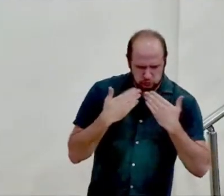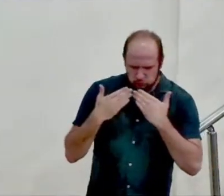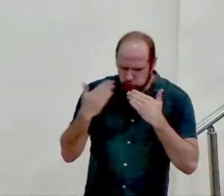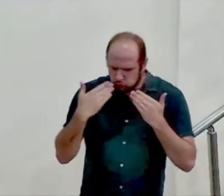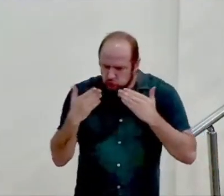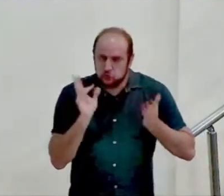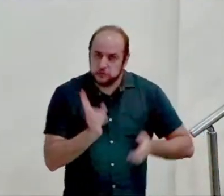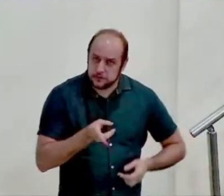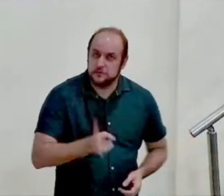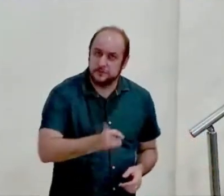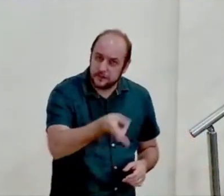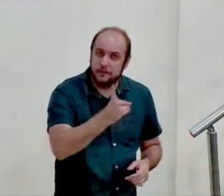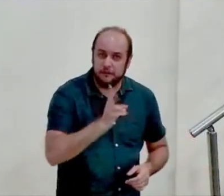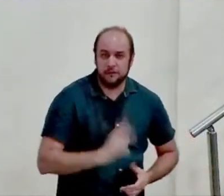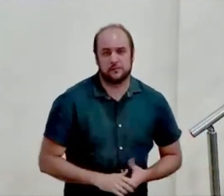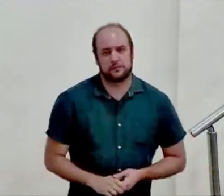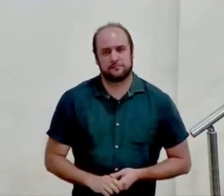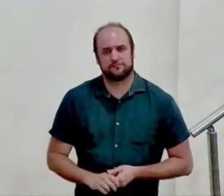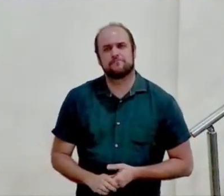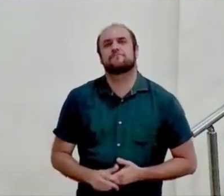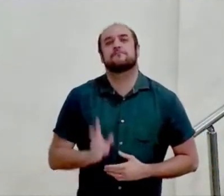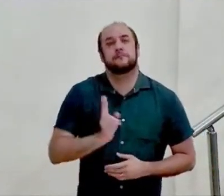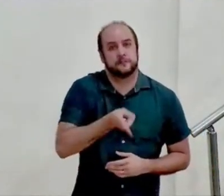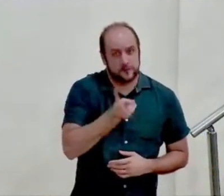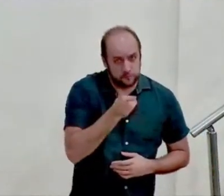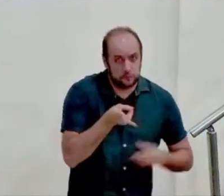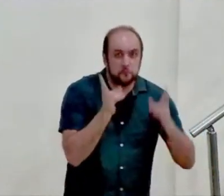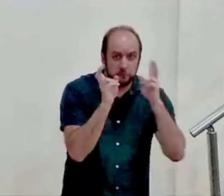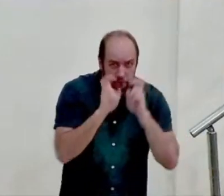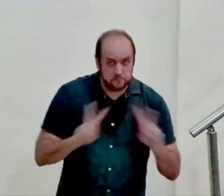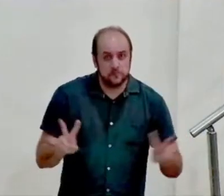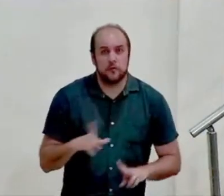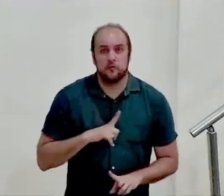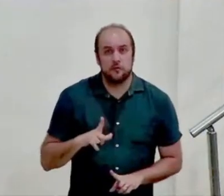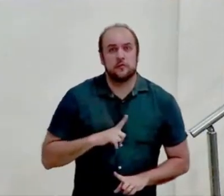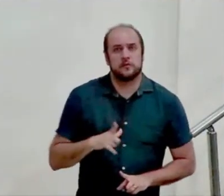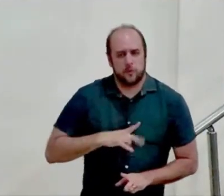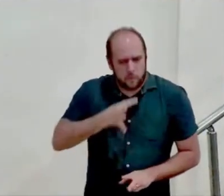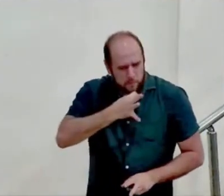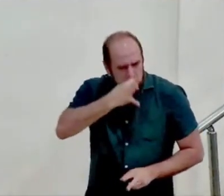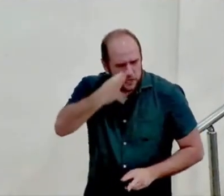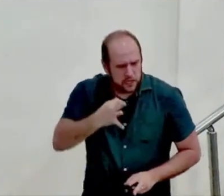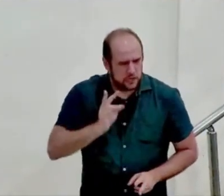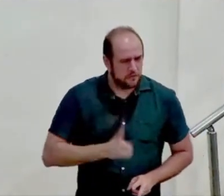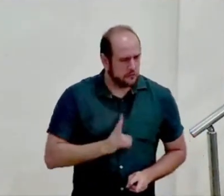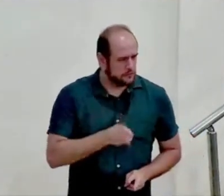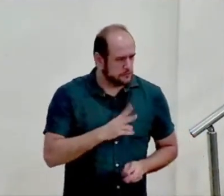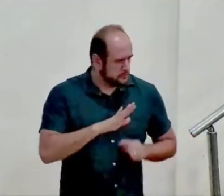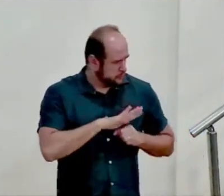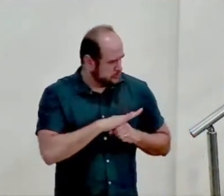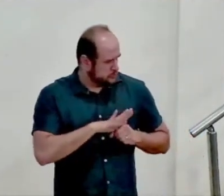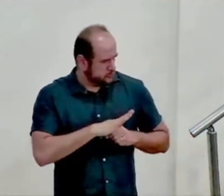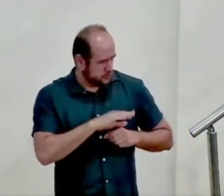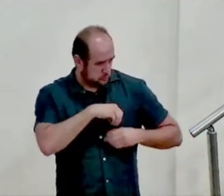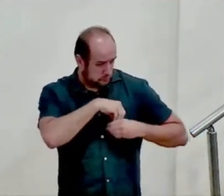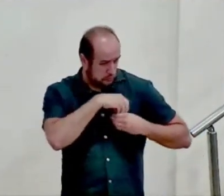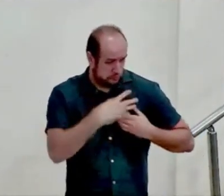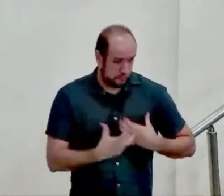coisa sempre tem um ponto de vista sobre tudo sempre está cheio de algum tipo de conteúdo